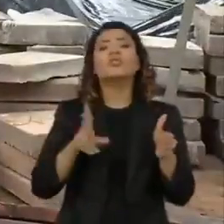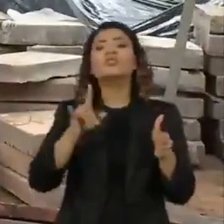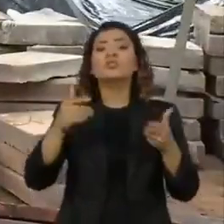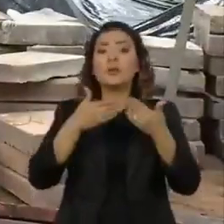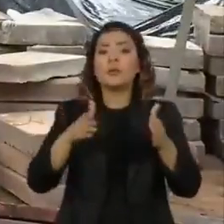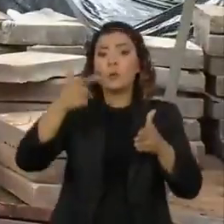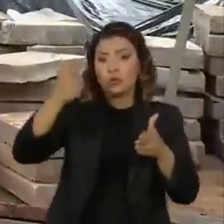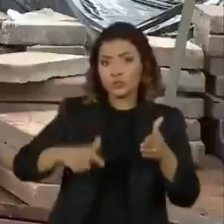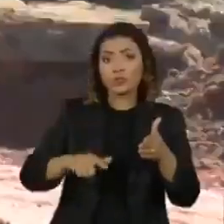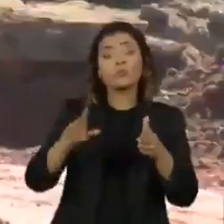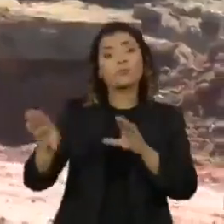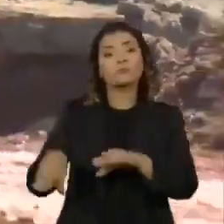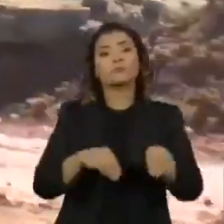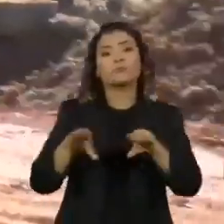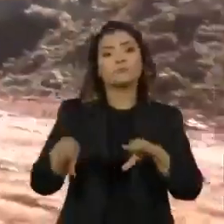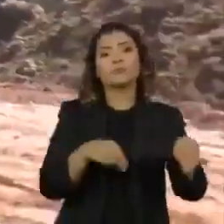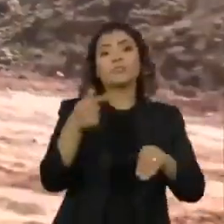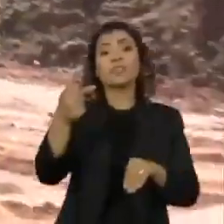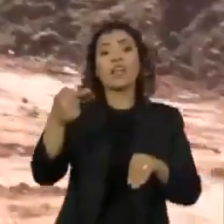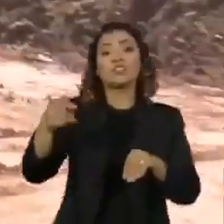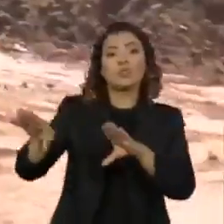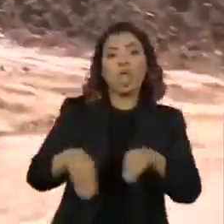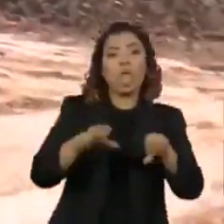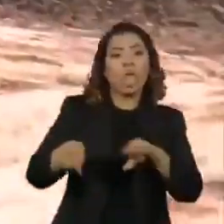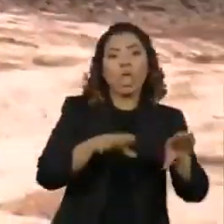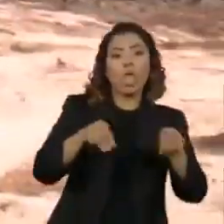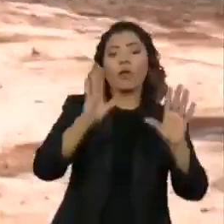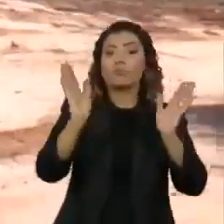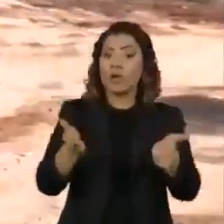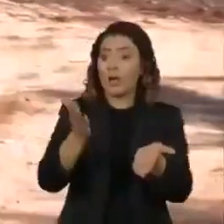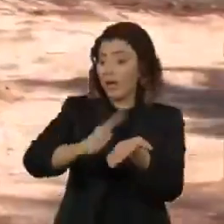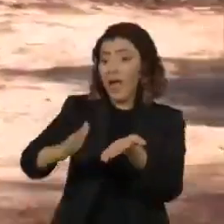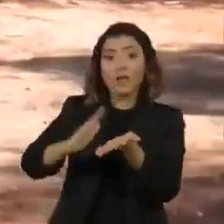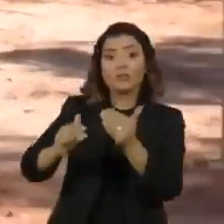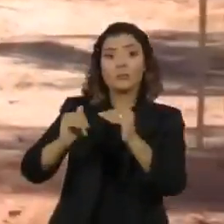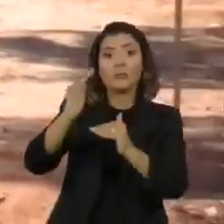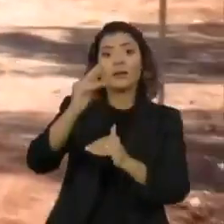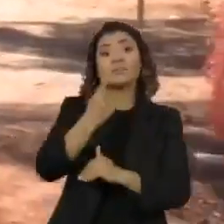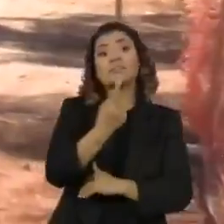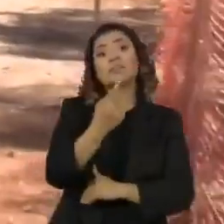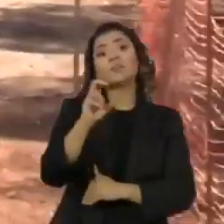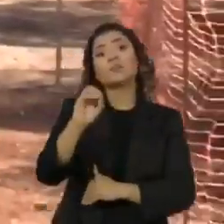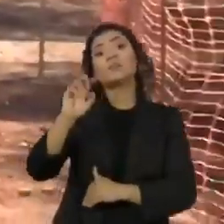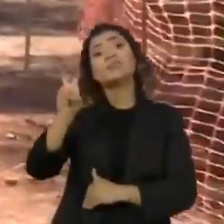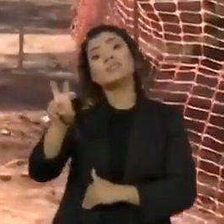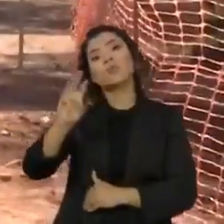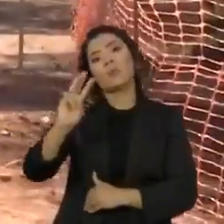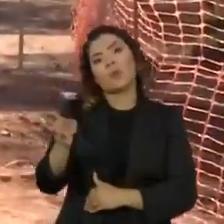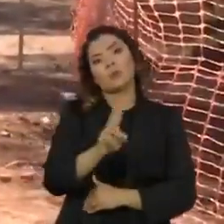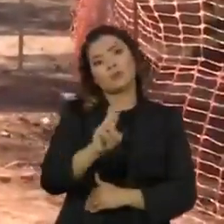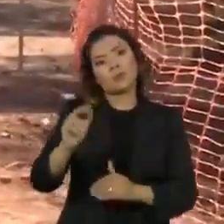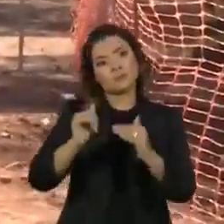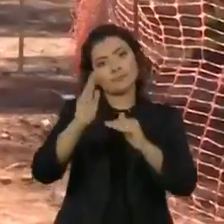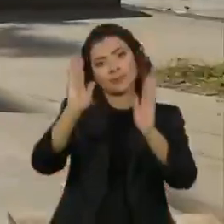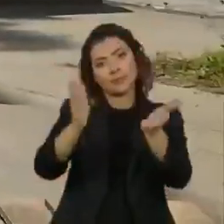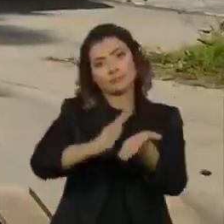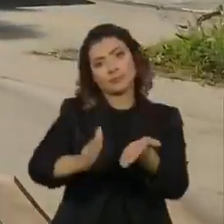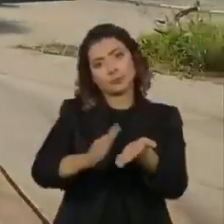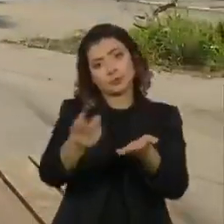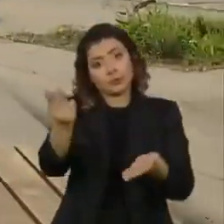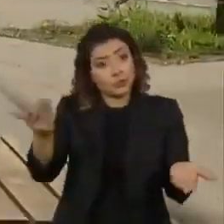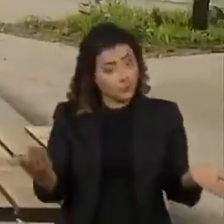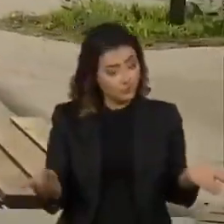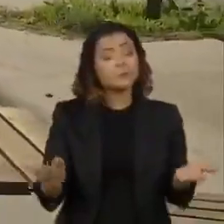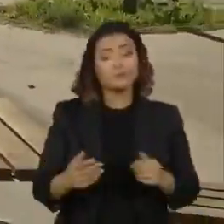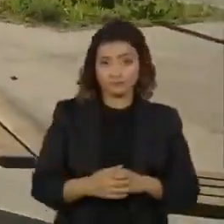reinauguração foi adiada sete vezes. O gasto já ultrapassou 105 milhões de reais. Os